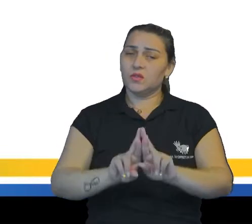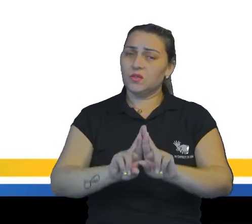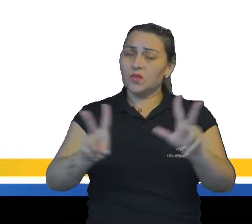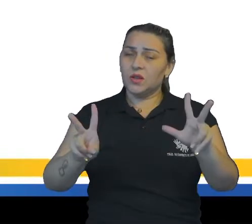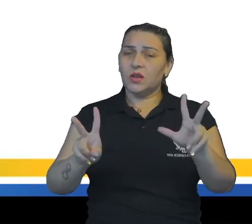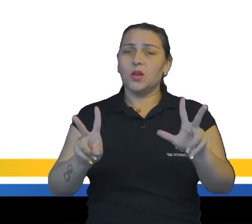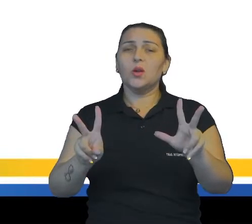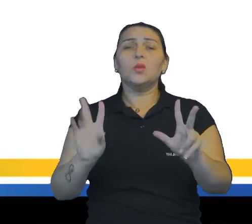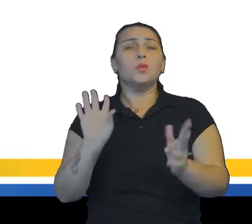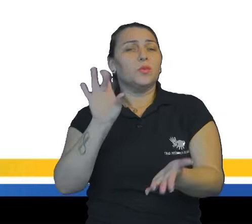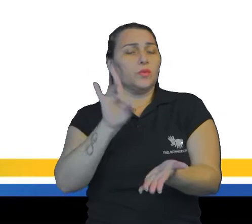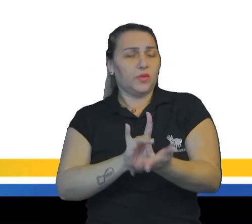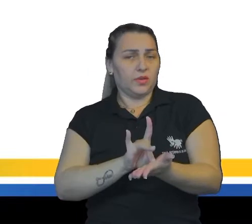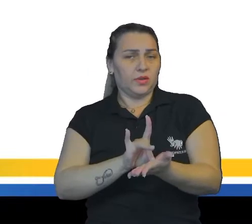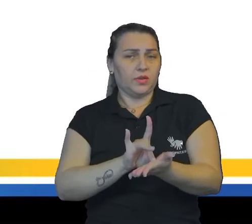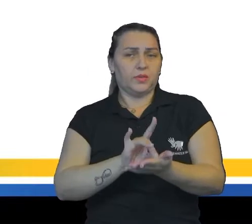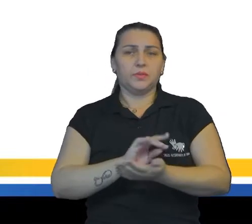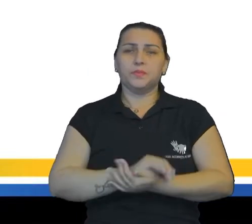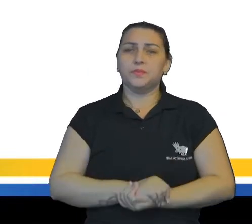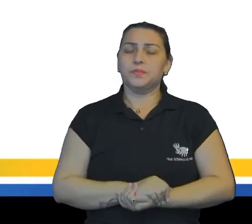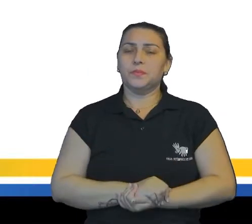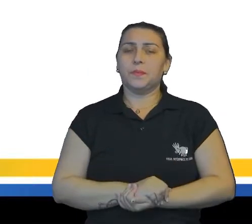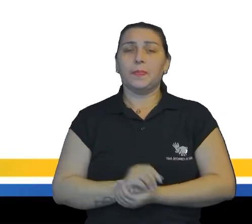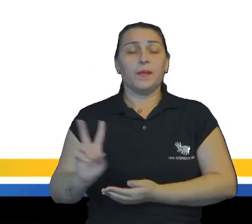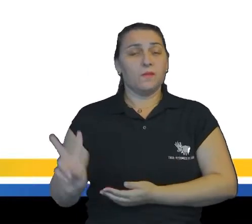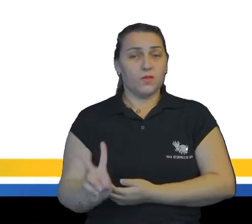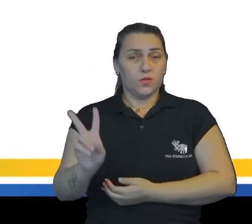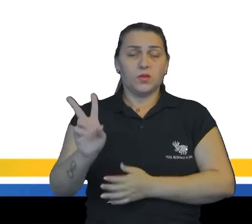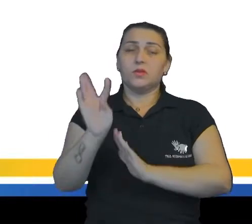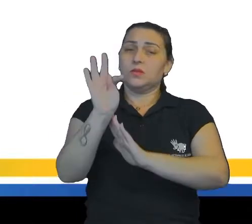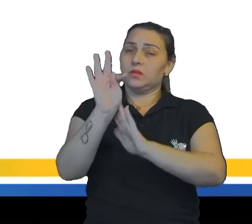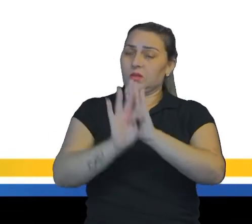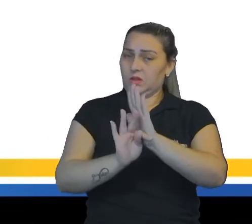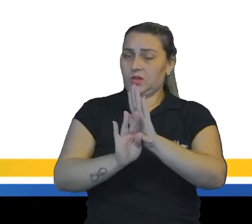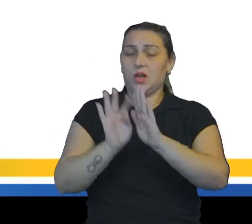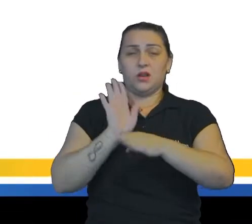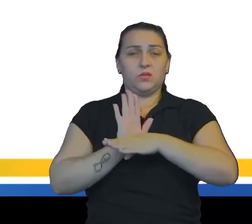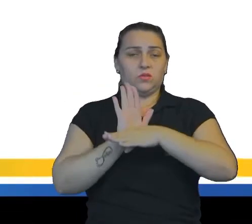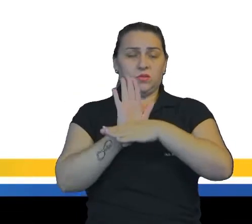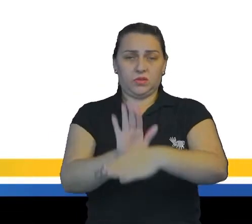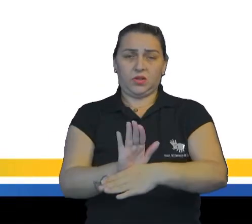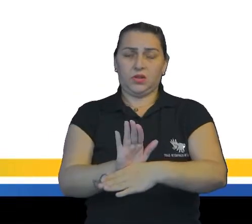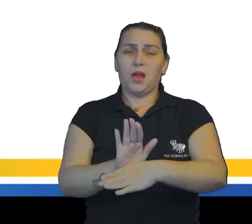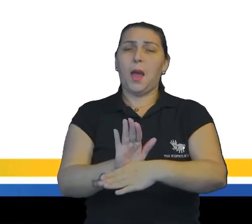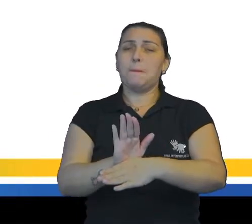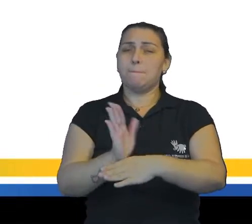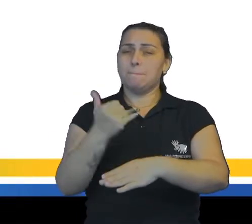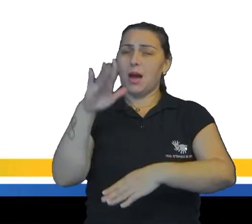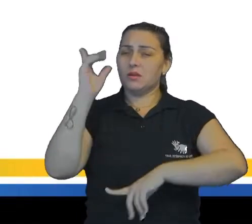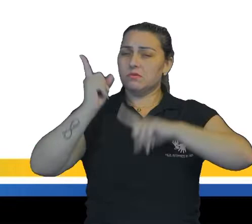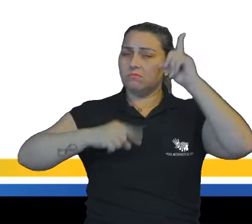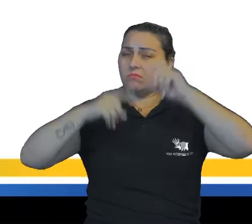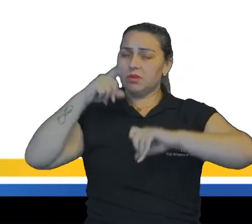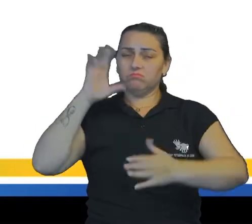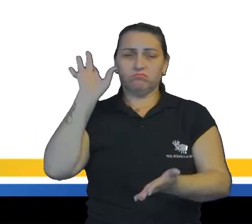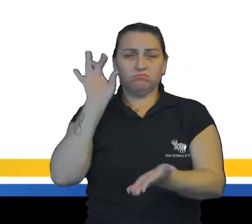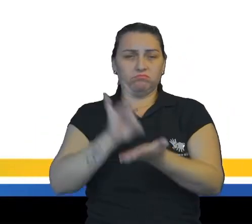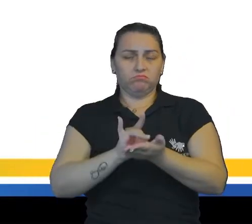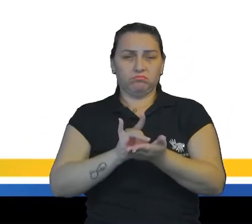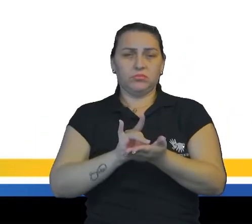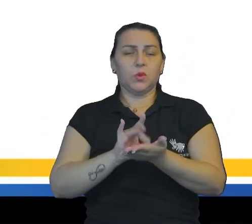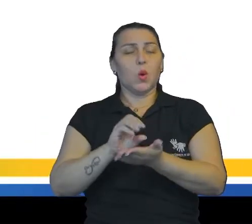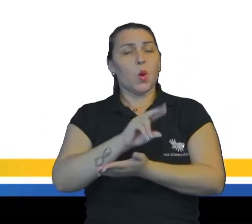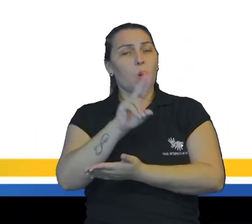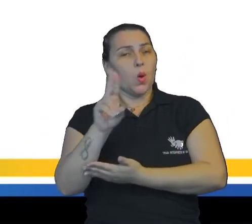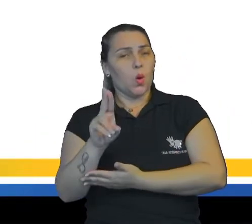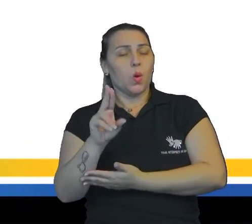convencionalmente são empregadas. Elas valorizam o texto, contribuindo para que ele fique mais expressivo, original, ou para